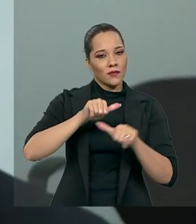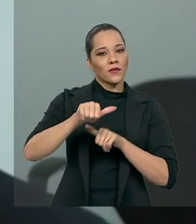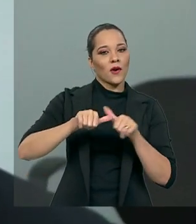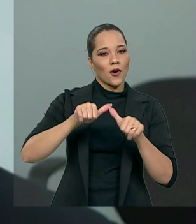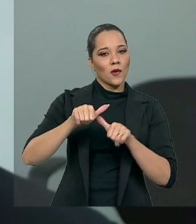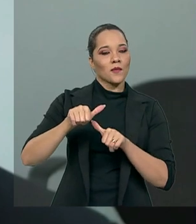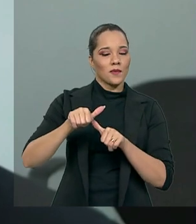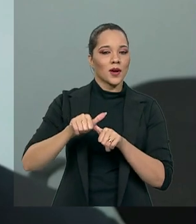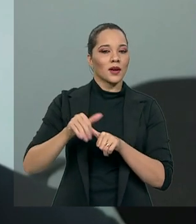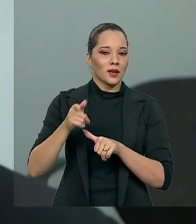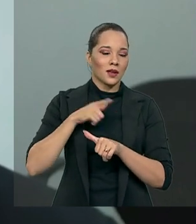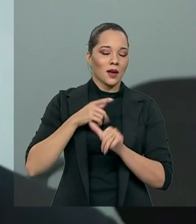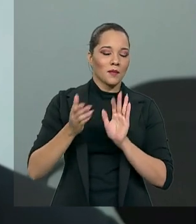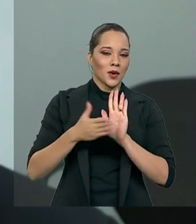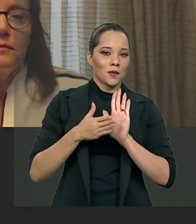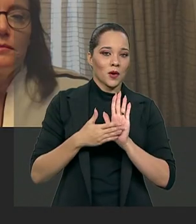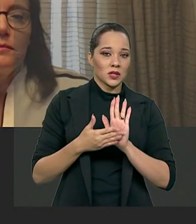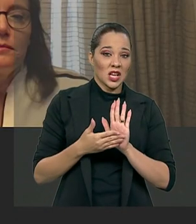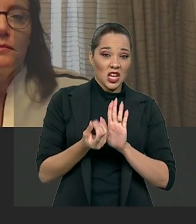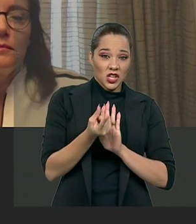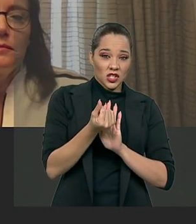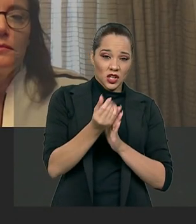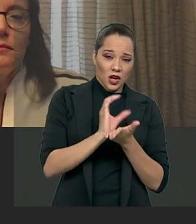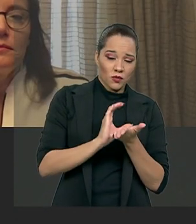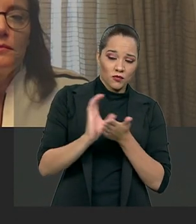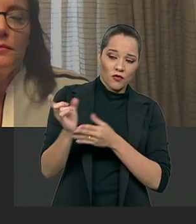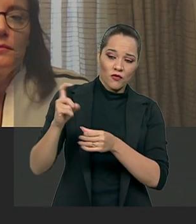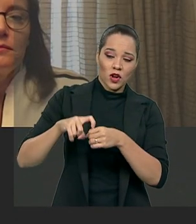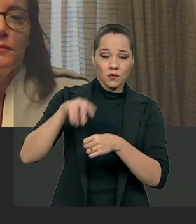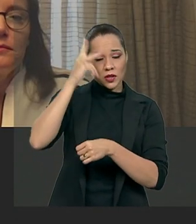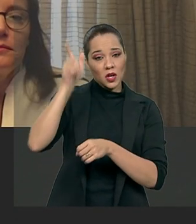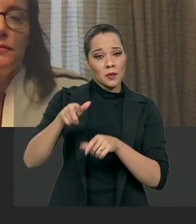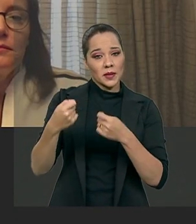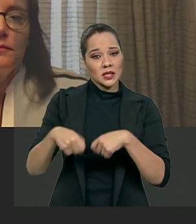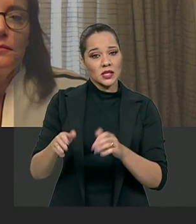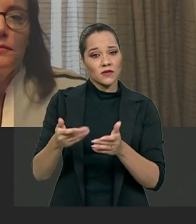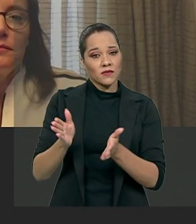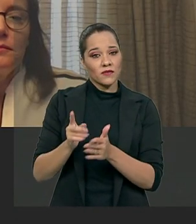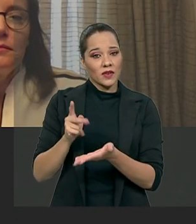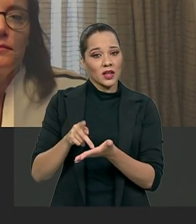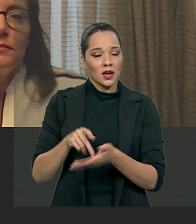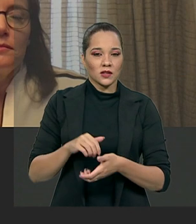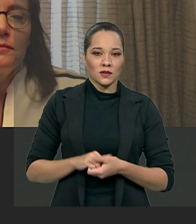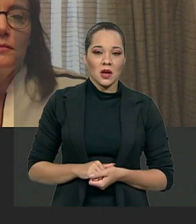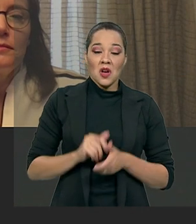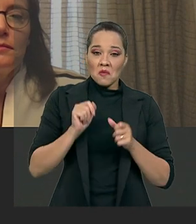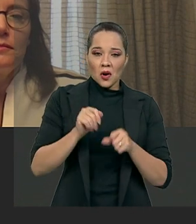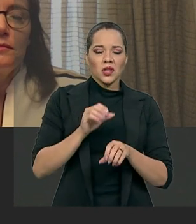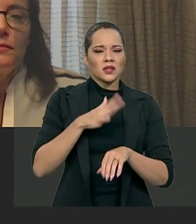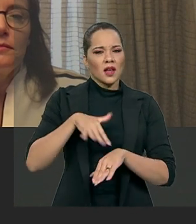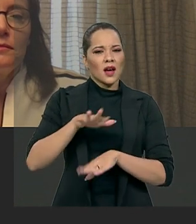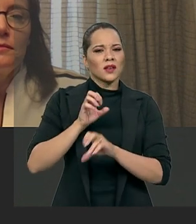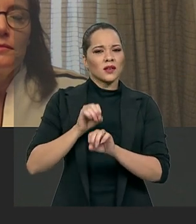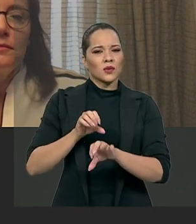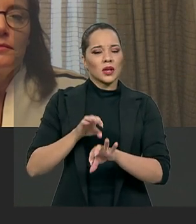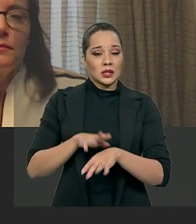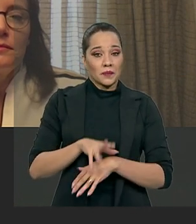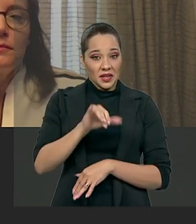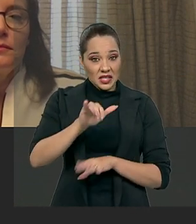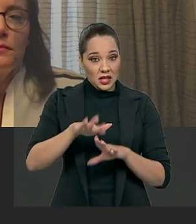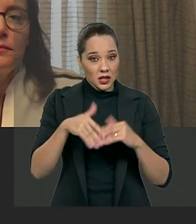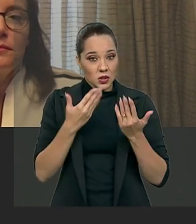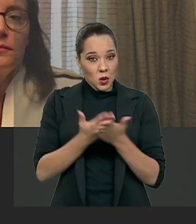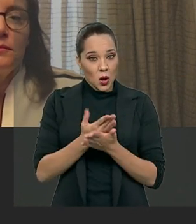estão sendo previstas. Devolva o dinheiro para quem realmente precisa. Isso pode ser feito, por exemplo, na educação. Se a escola